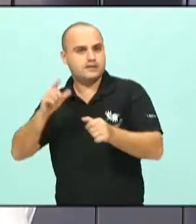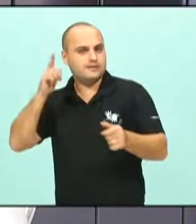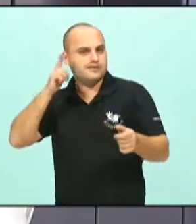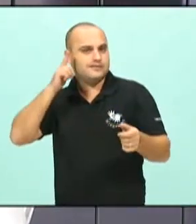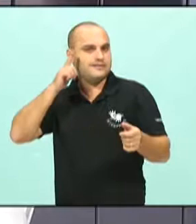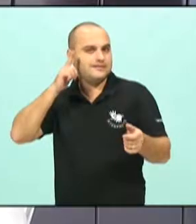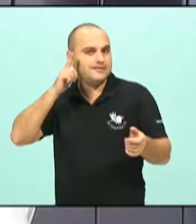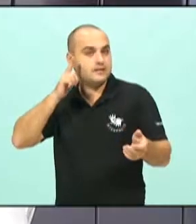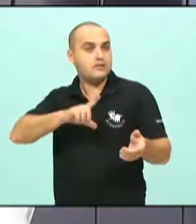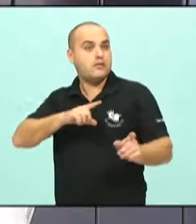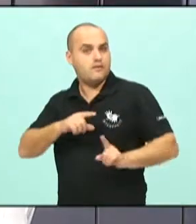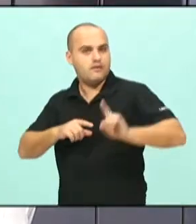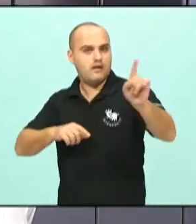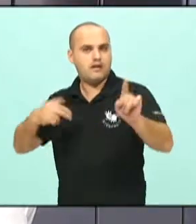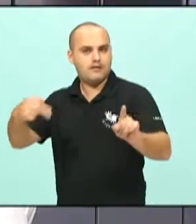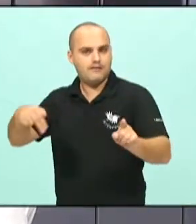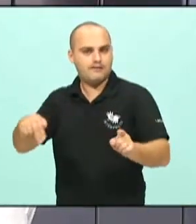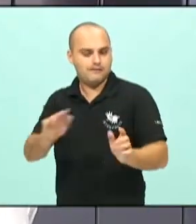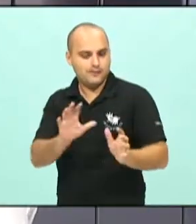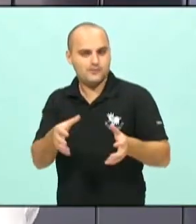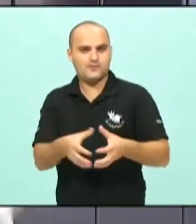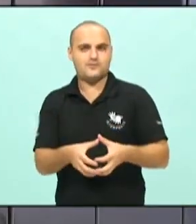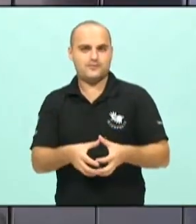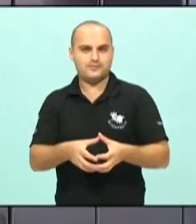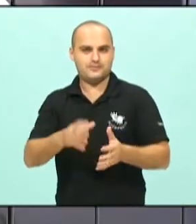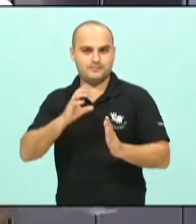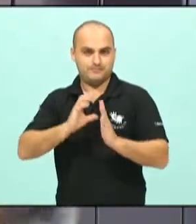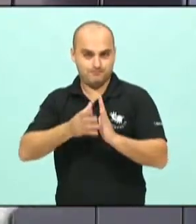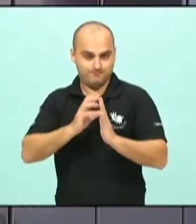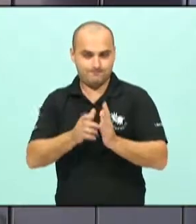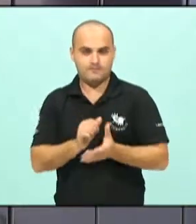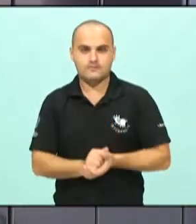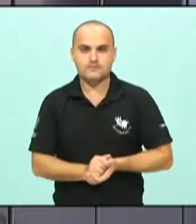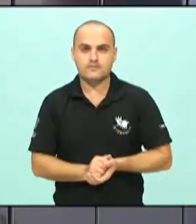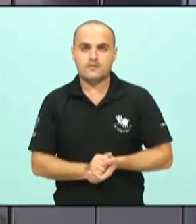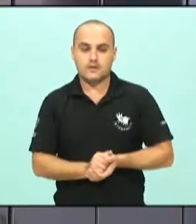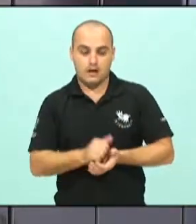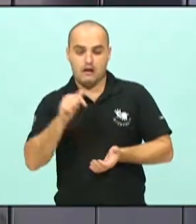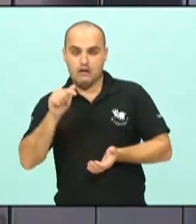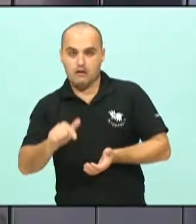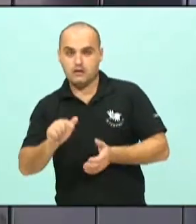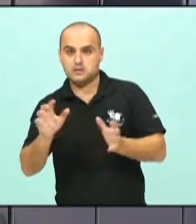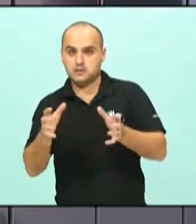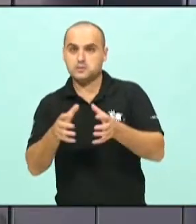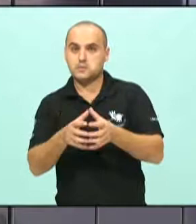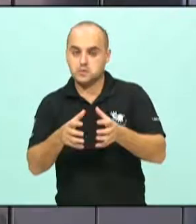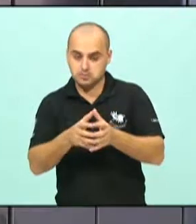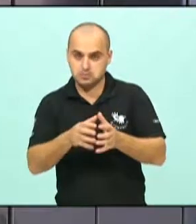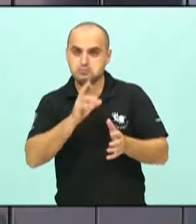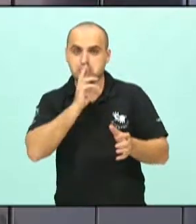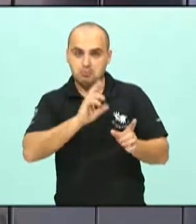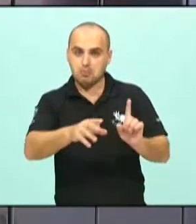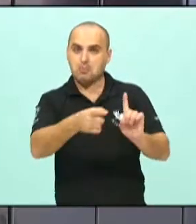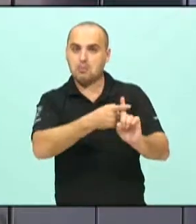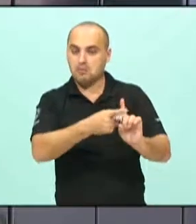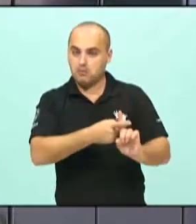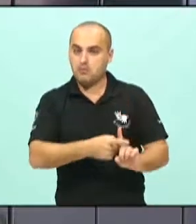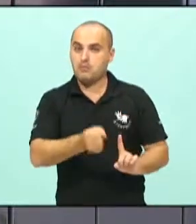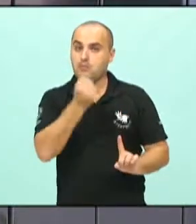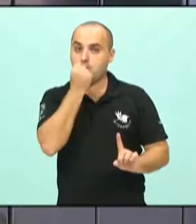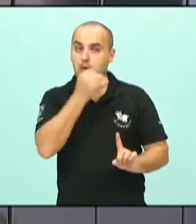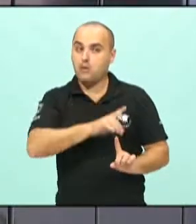diretório de Navegantes com um grupo bastante positivo lá de Navegantes,